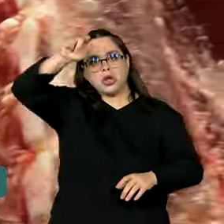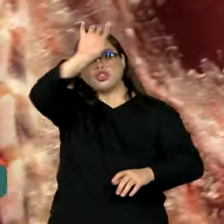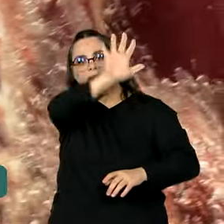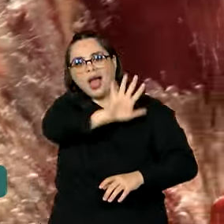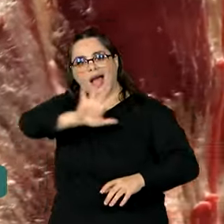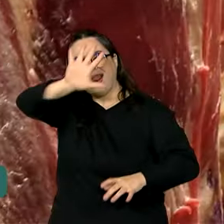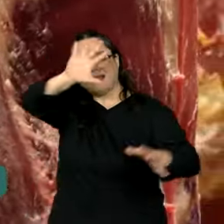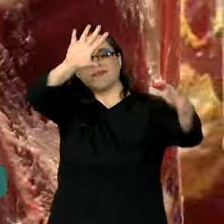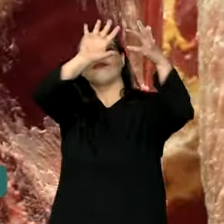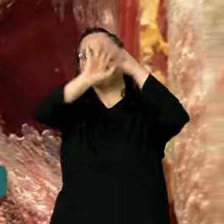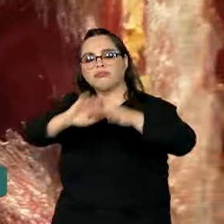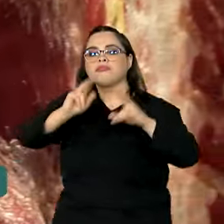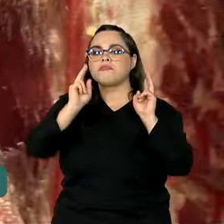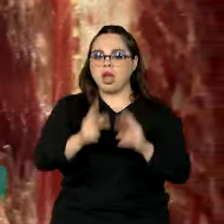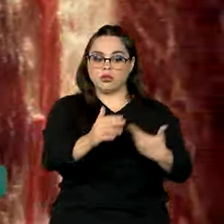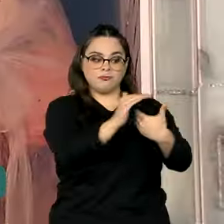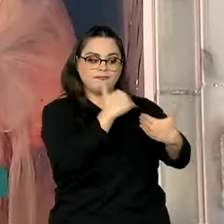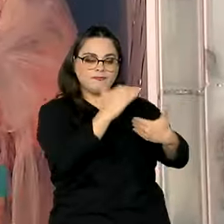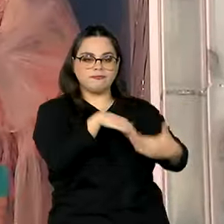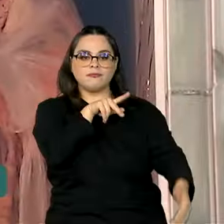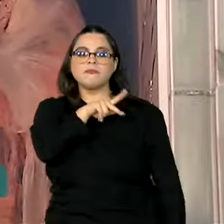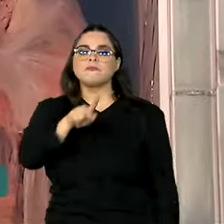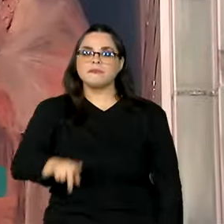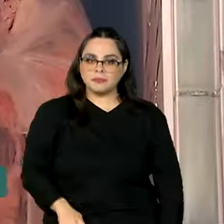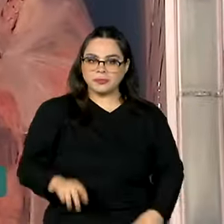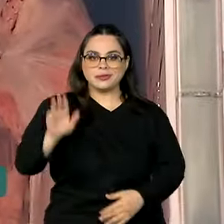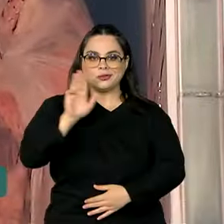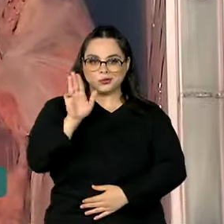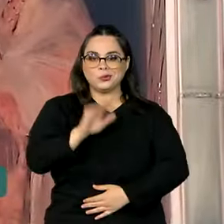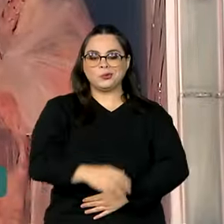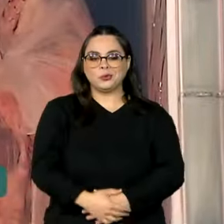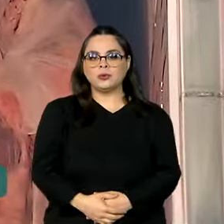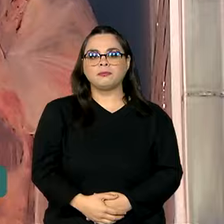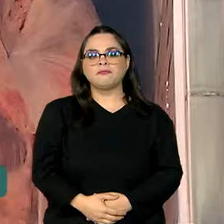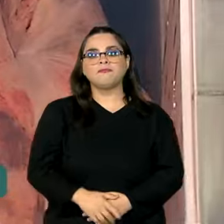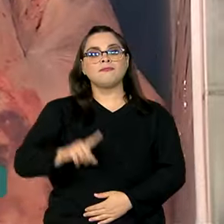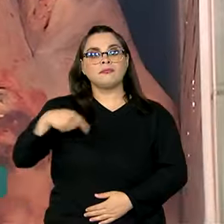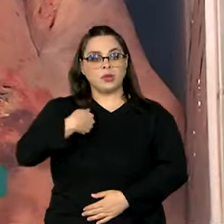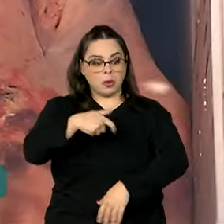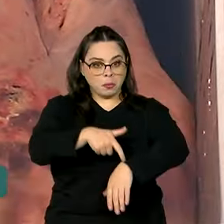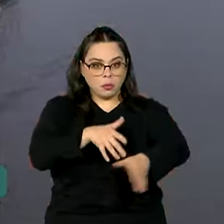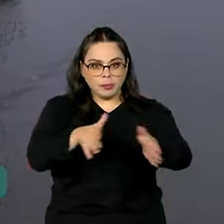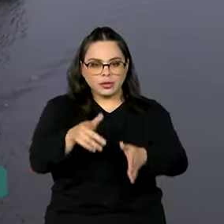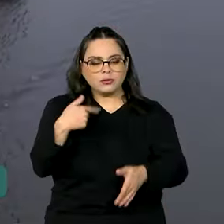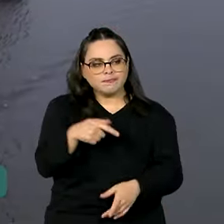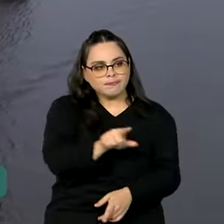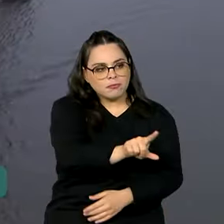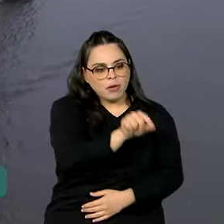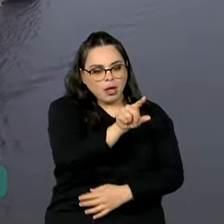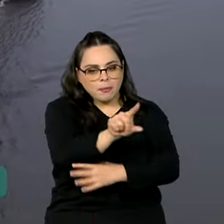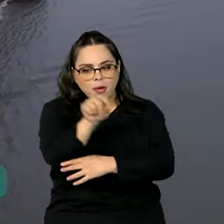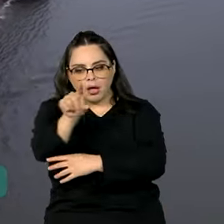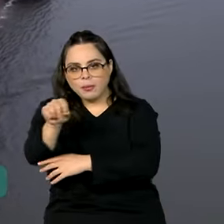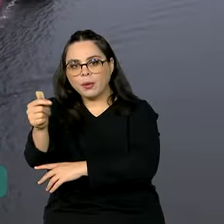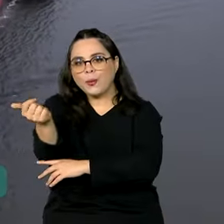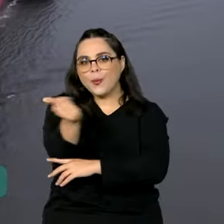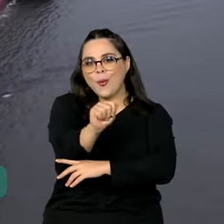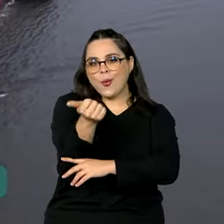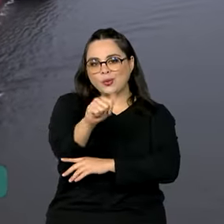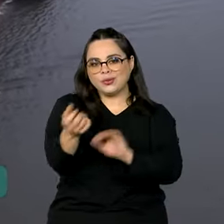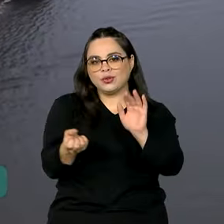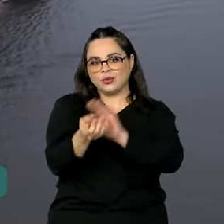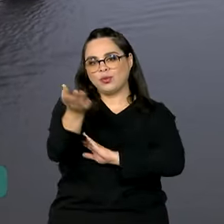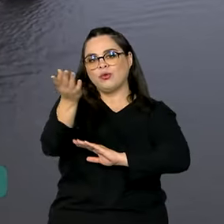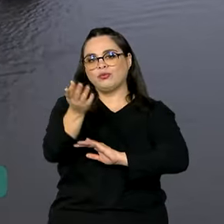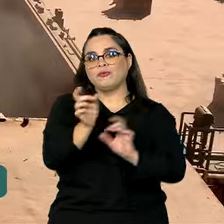seguindo as diretrizes do nosso presidente Lula. Estamos exatamente nesse momento selecionando 11 novos postos no